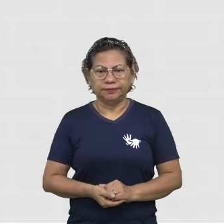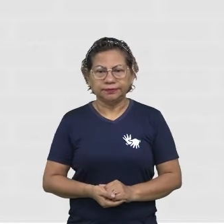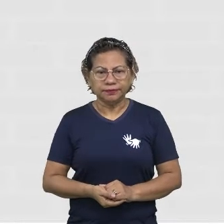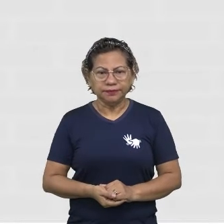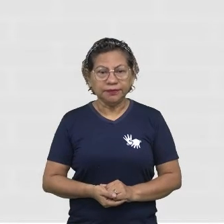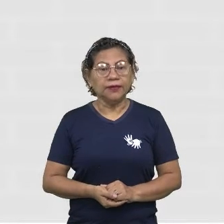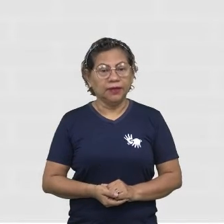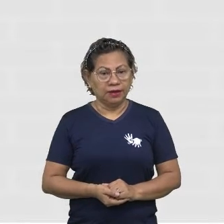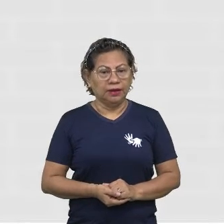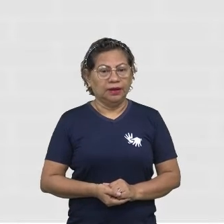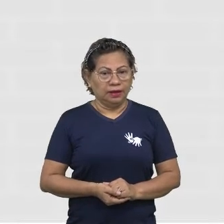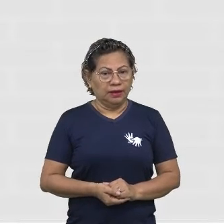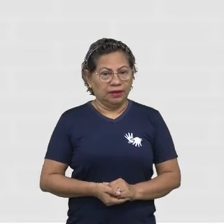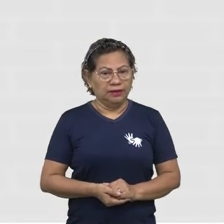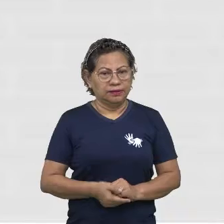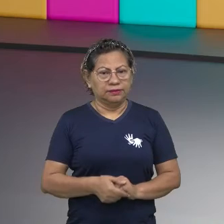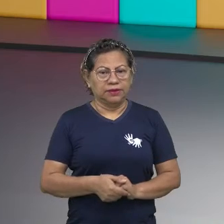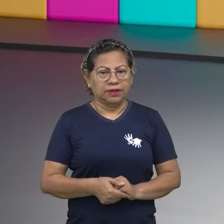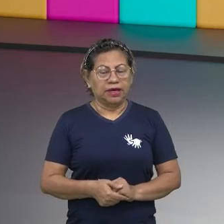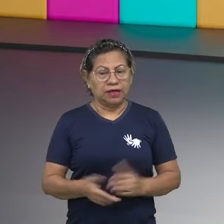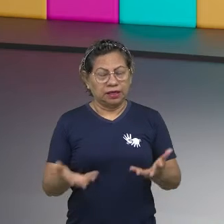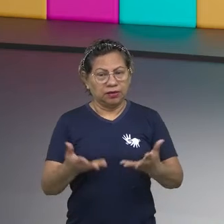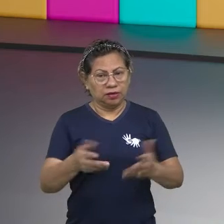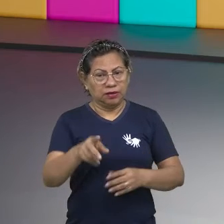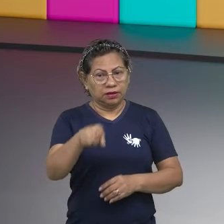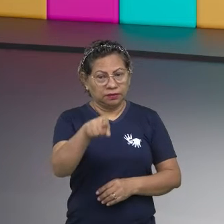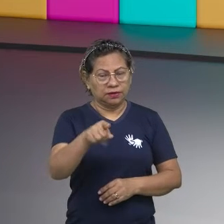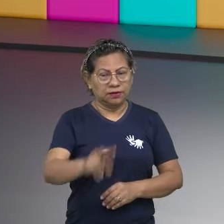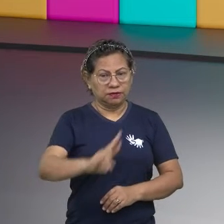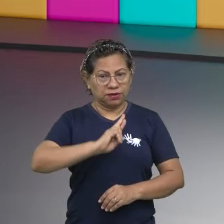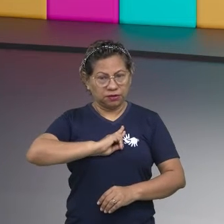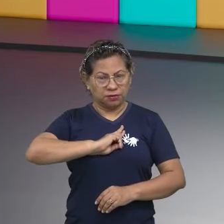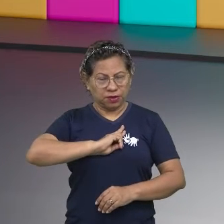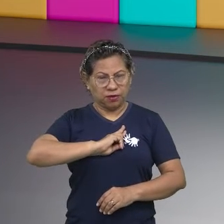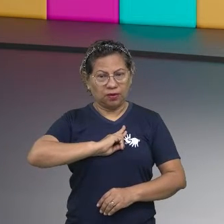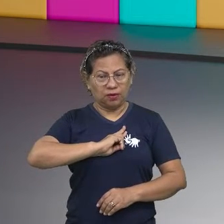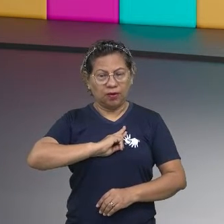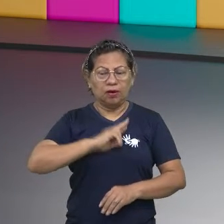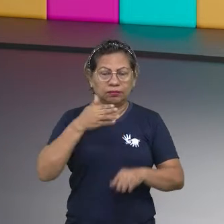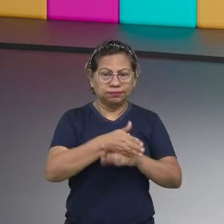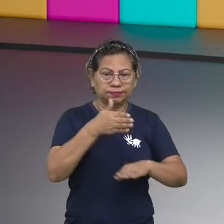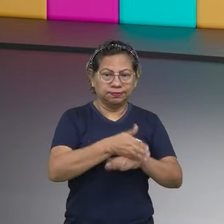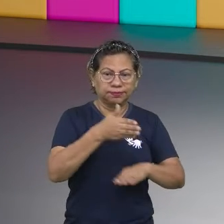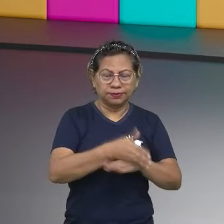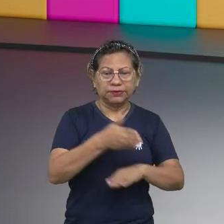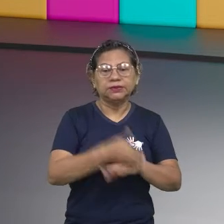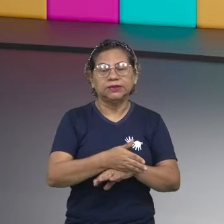agora um quiz, que vocês vão responder. Aí, eu espero a participação de vocês, que diz o seguinte.